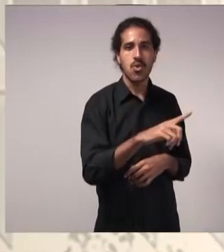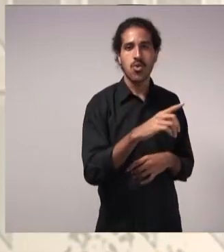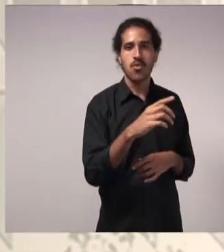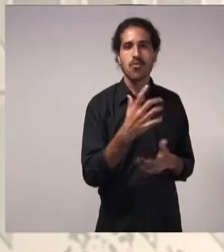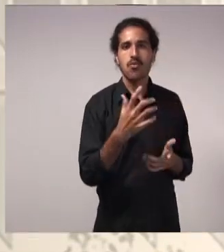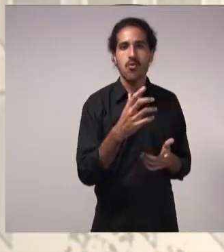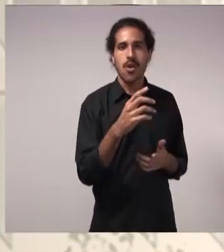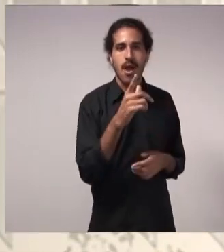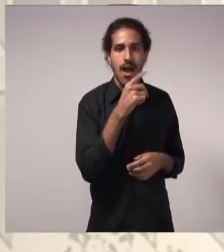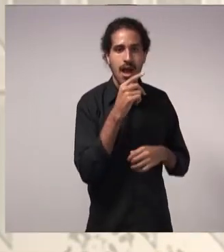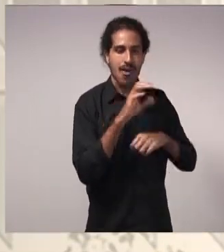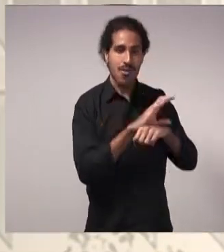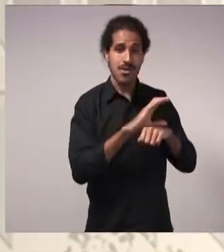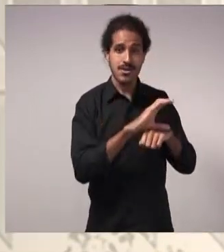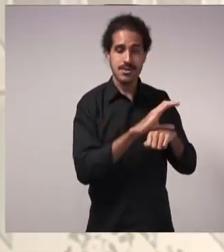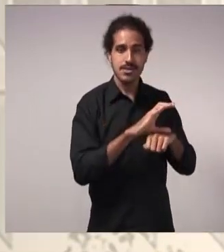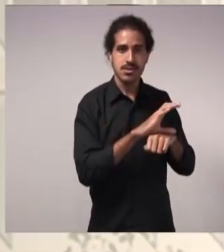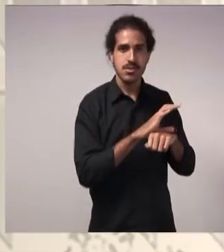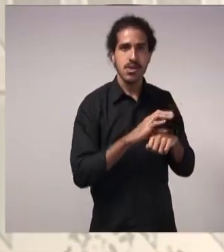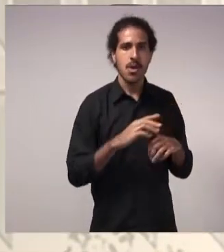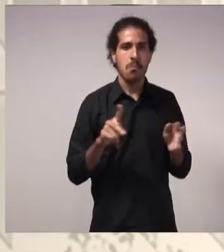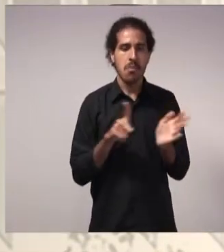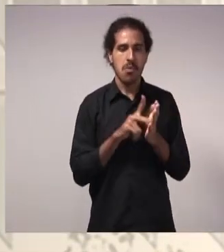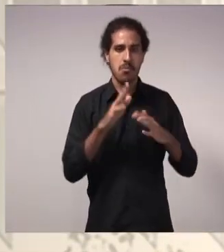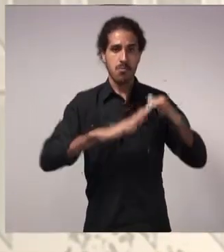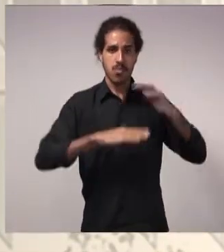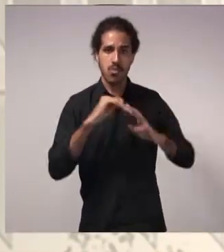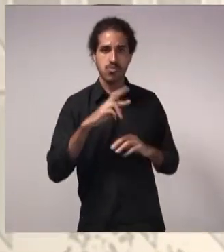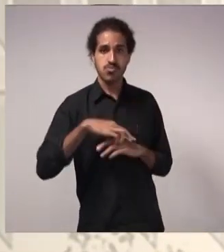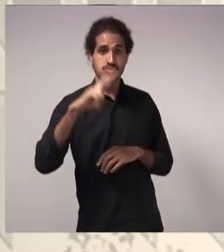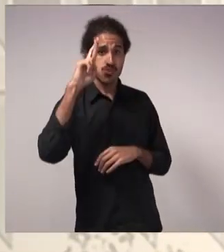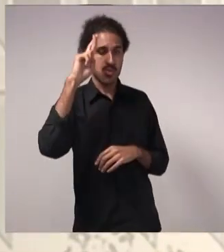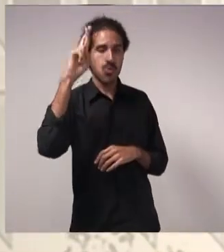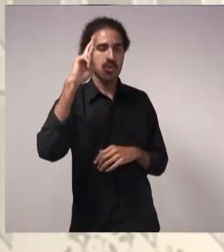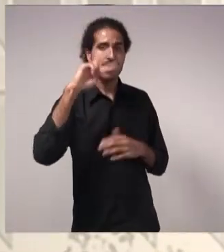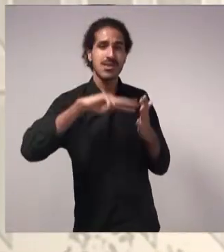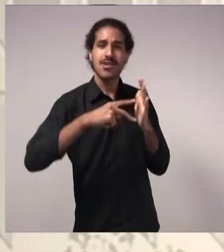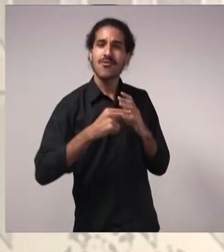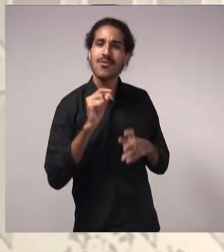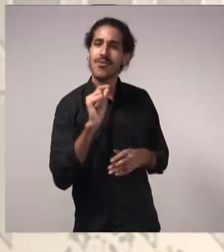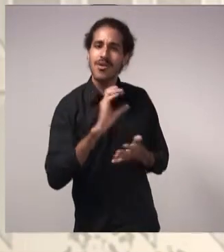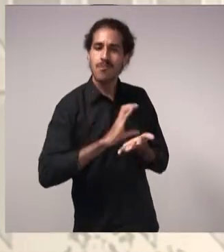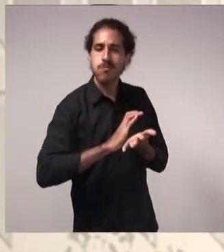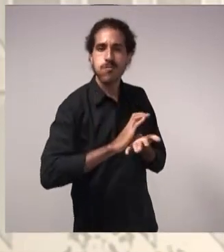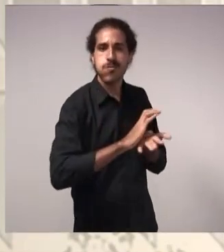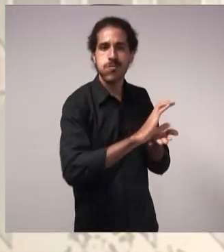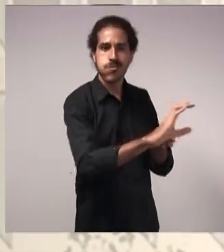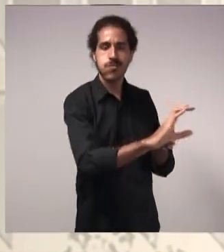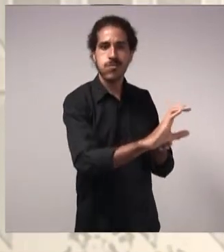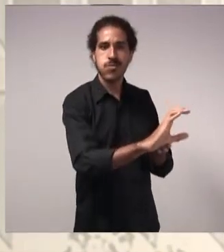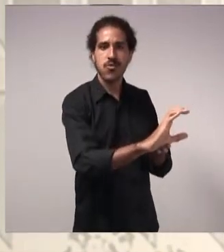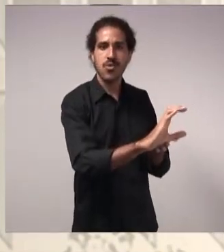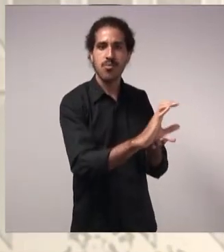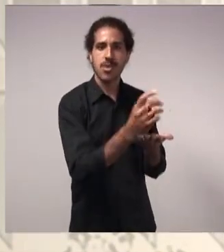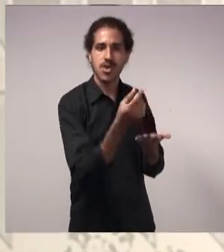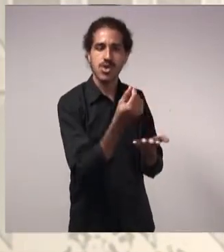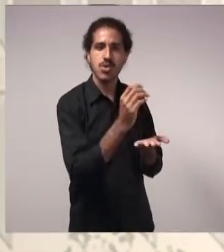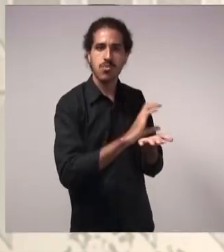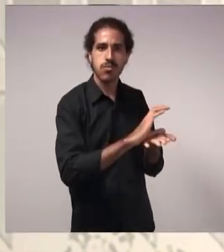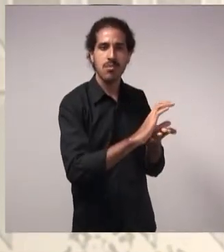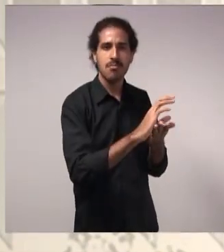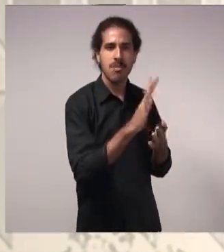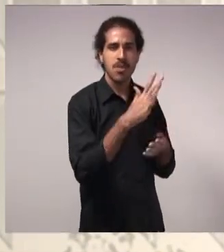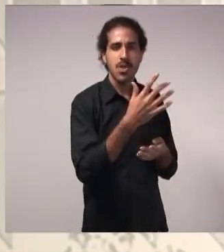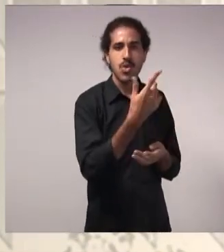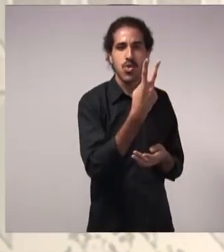para o proprietário, isso significa um investimento com retorno de dois a dez anos,